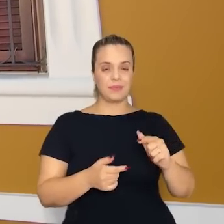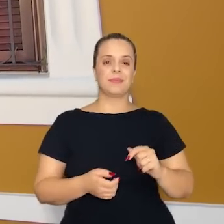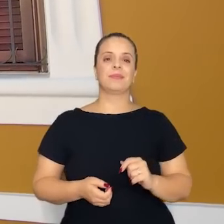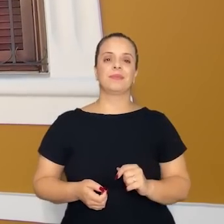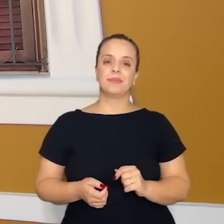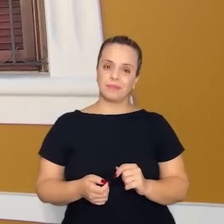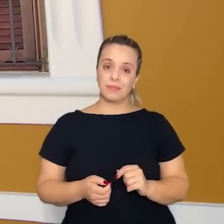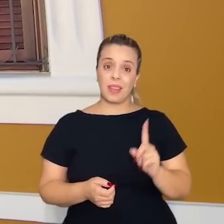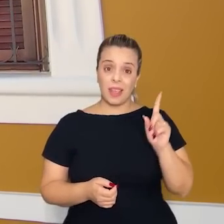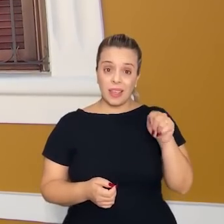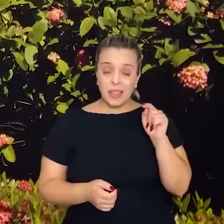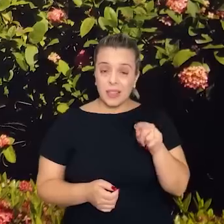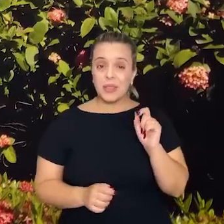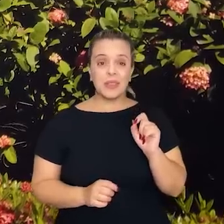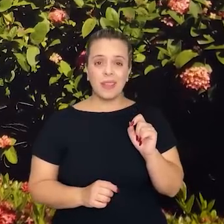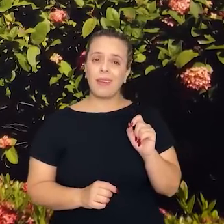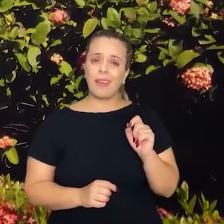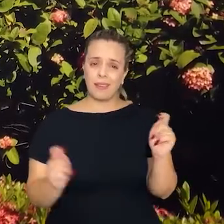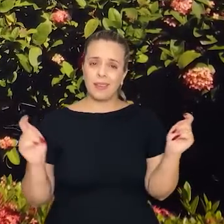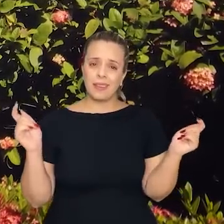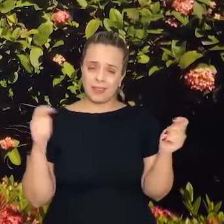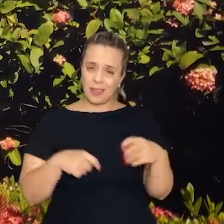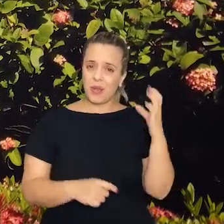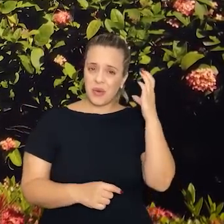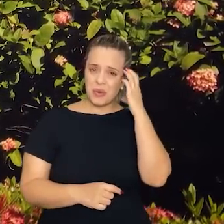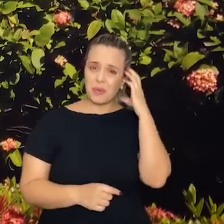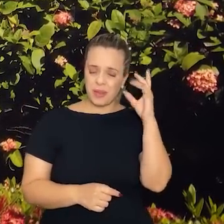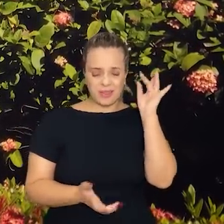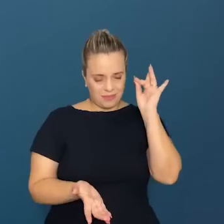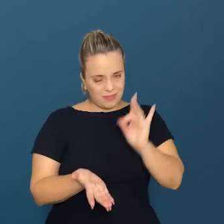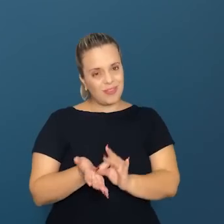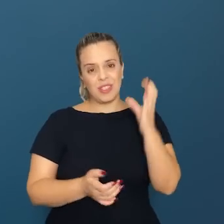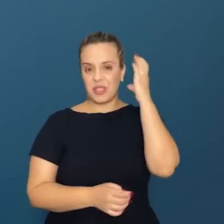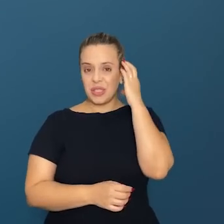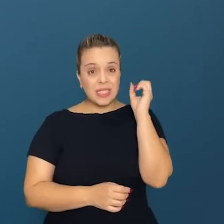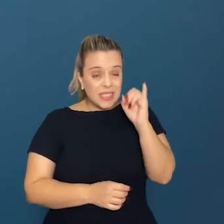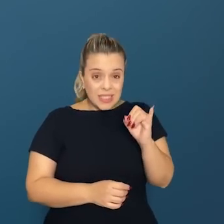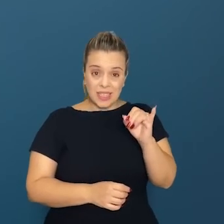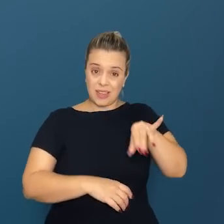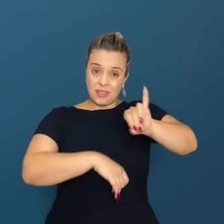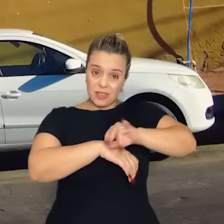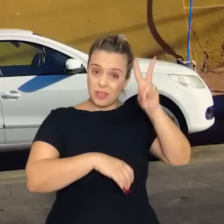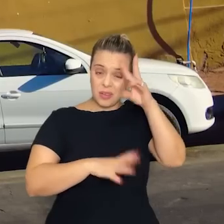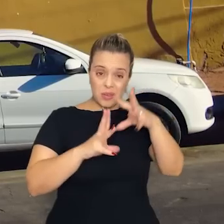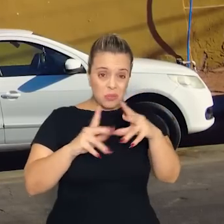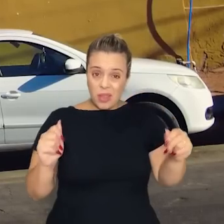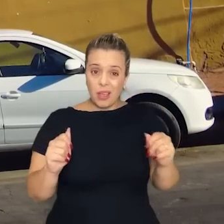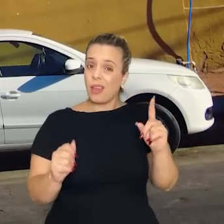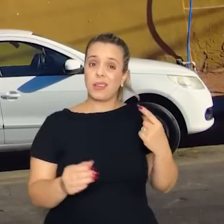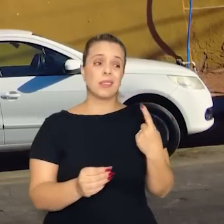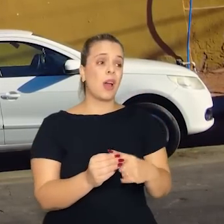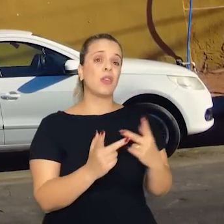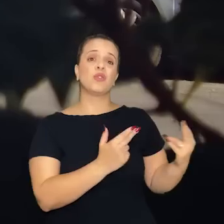Porque isso aqui é o que torna Cuiabá um Cuiabá. Se ela sumir, ela vai ser uma cidade como outra qualquer,